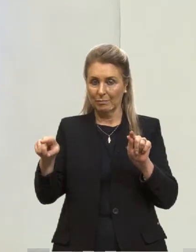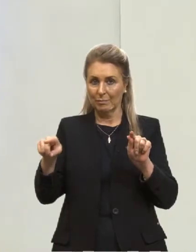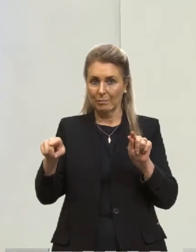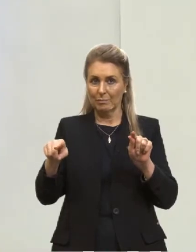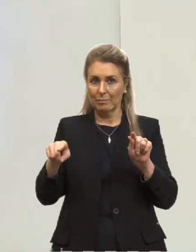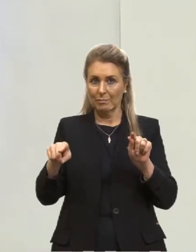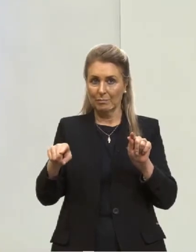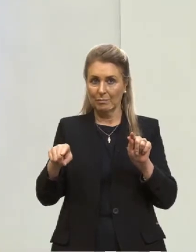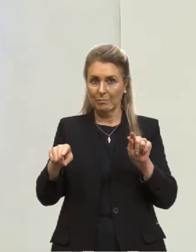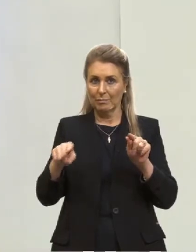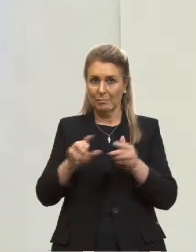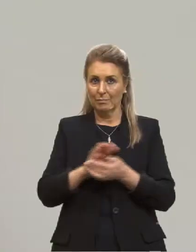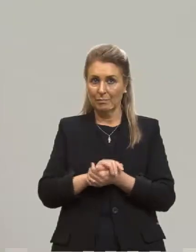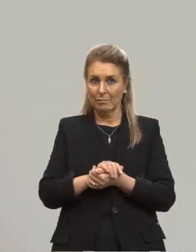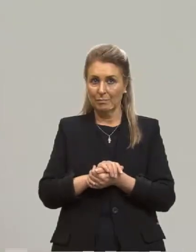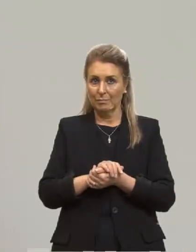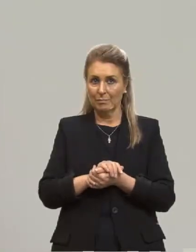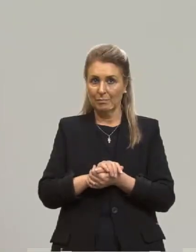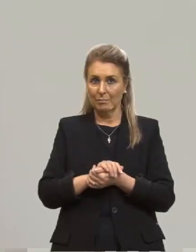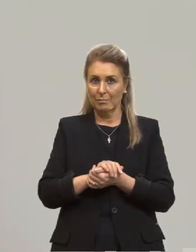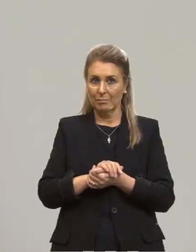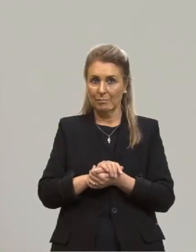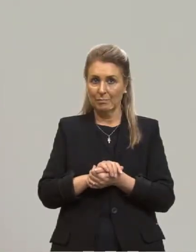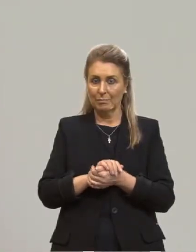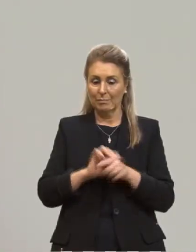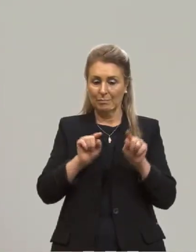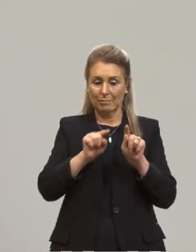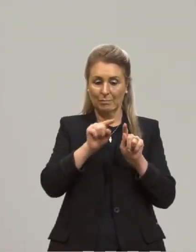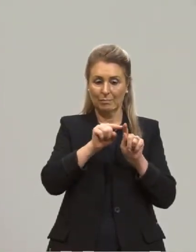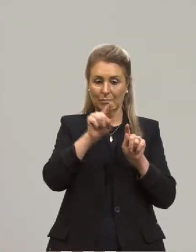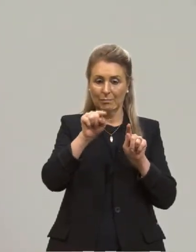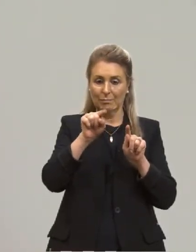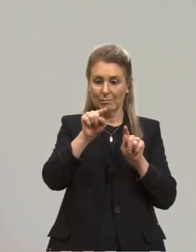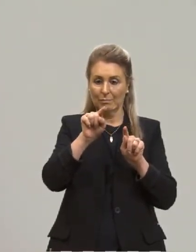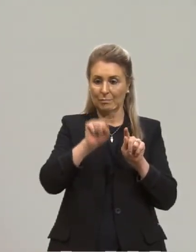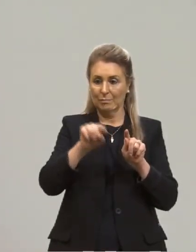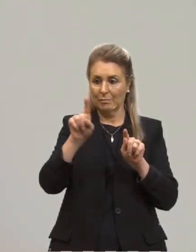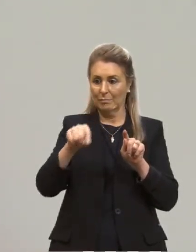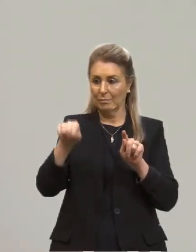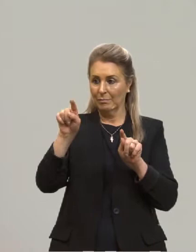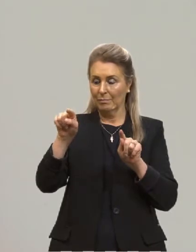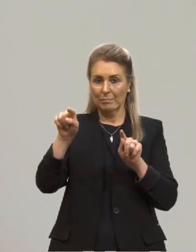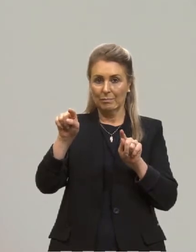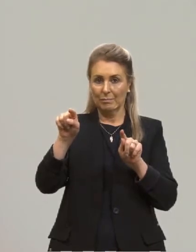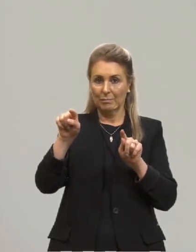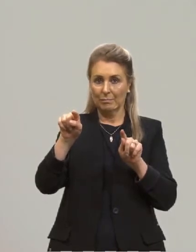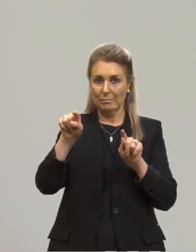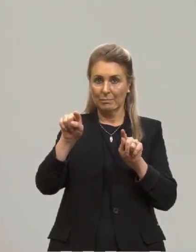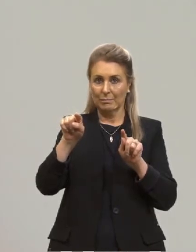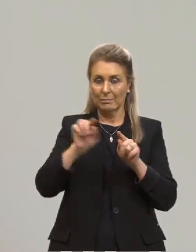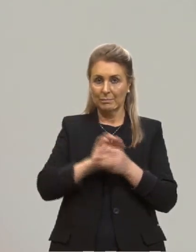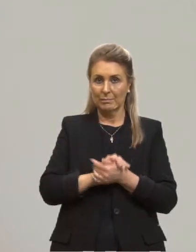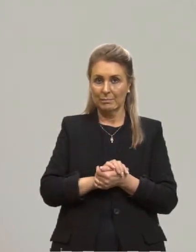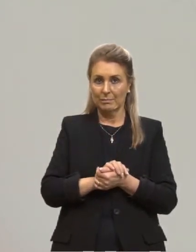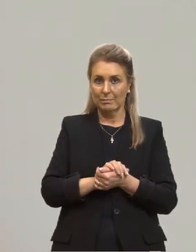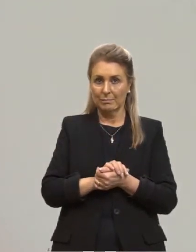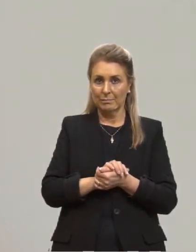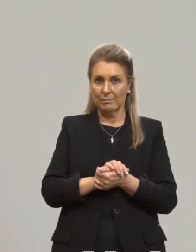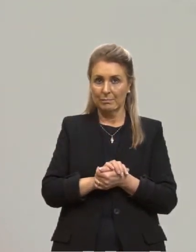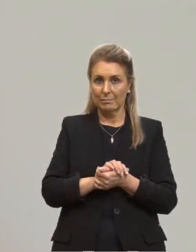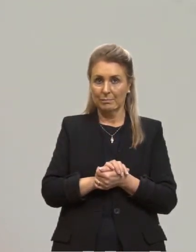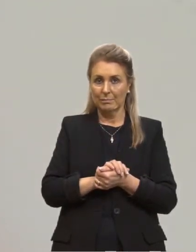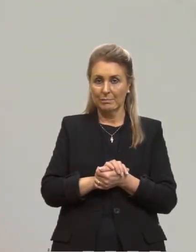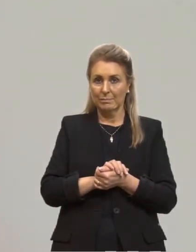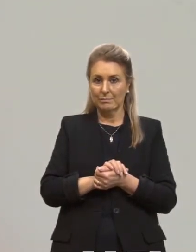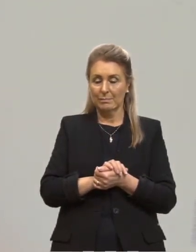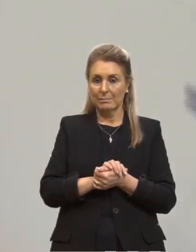vamos esquecer, essa distância aqui. é o comprimento de onda, tá? O comprimento de